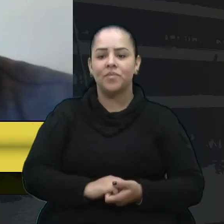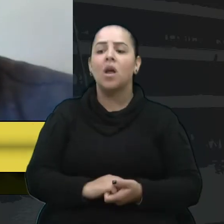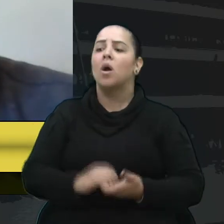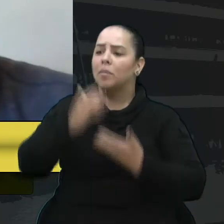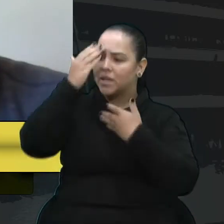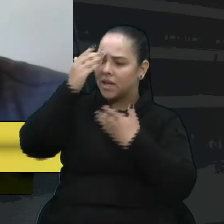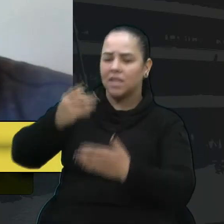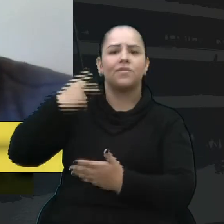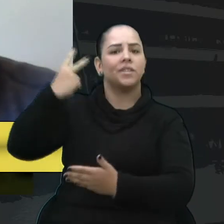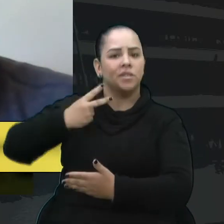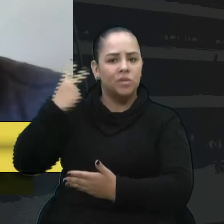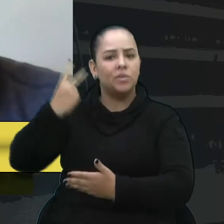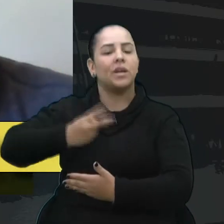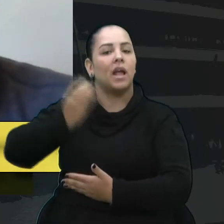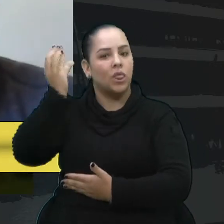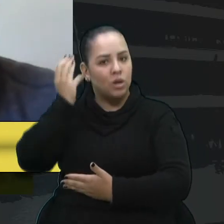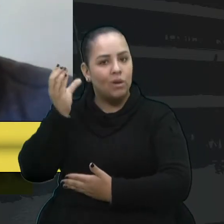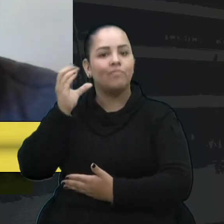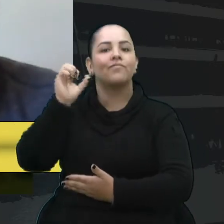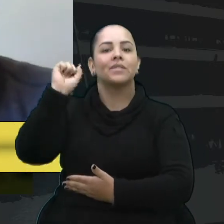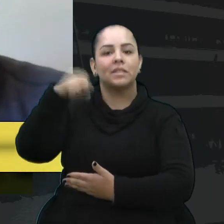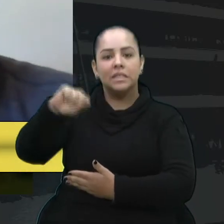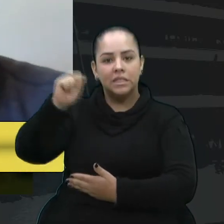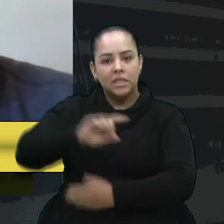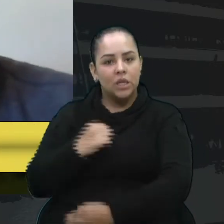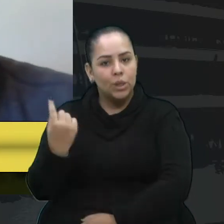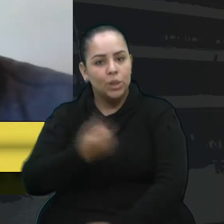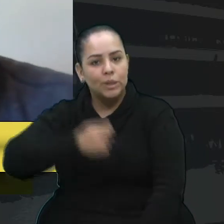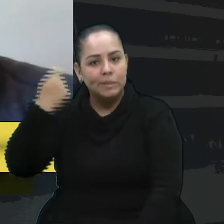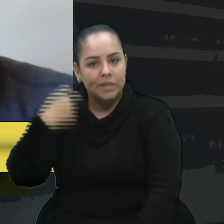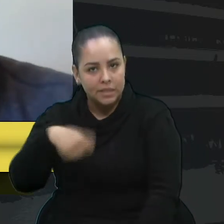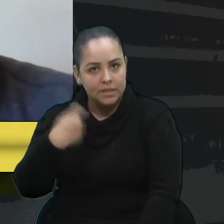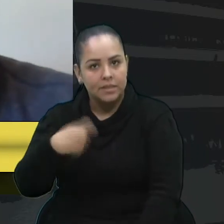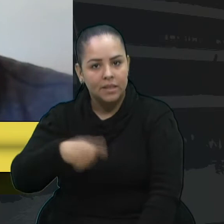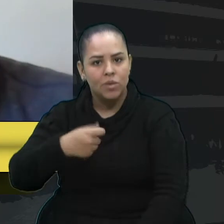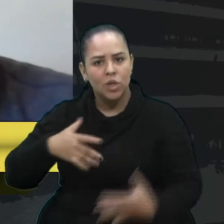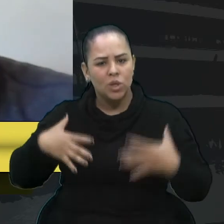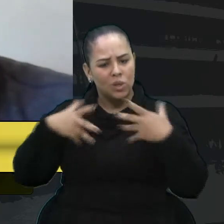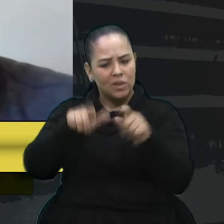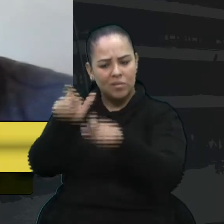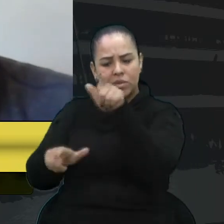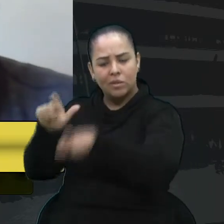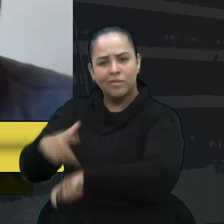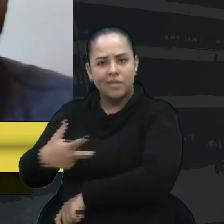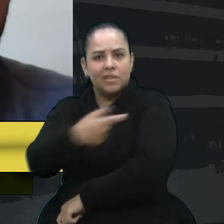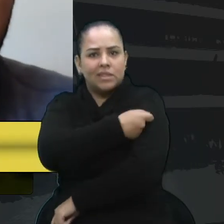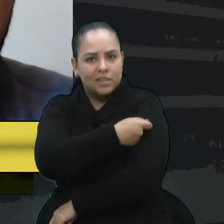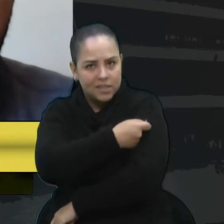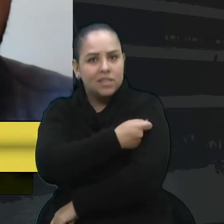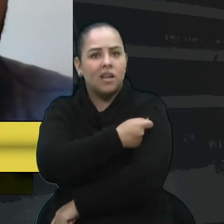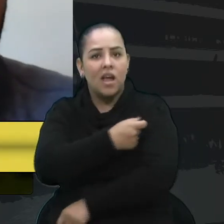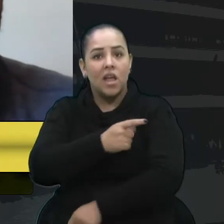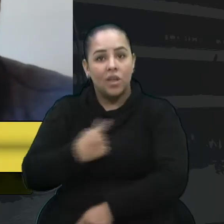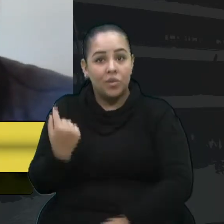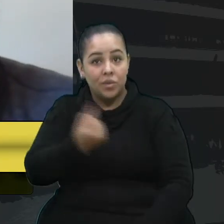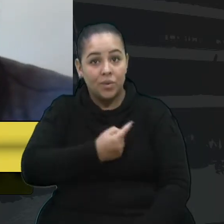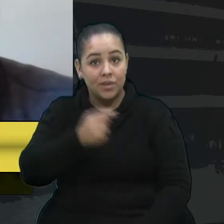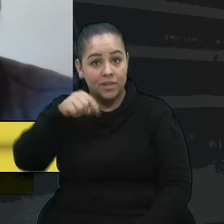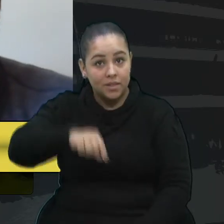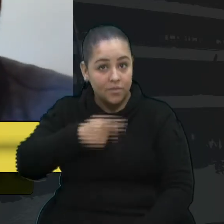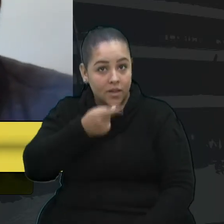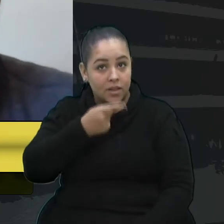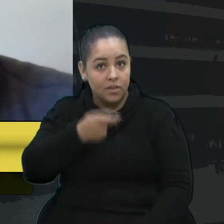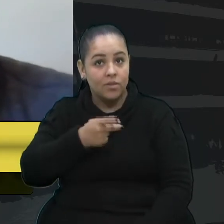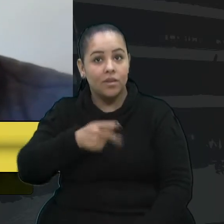Cadori. De fato, nós precisamos que todas as pessoas sejam vacinadas, aqui nós estamos falando da educação,